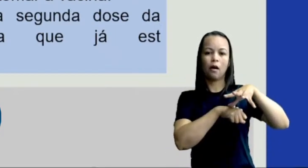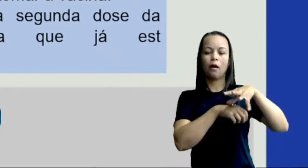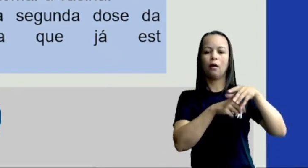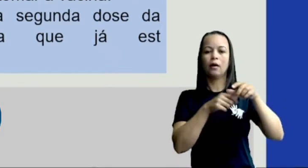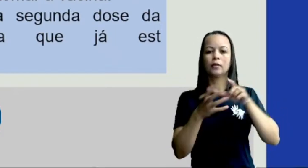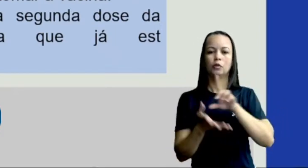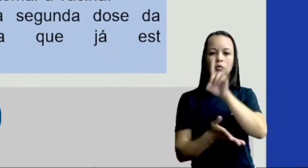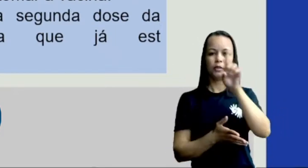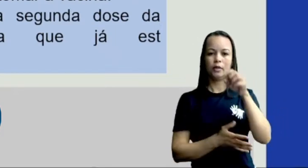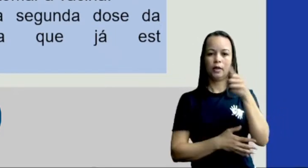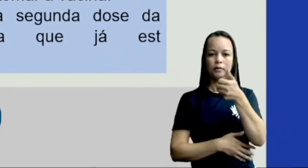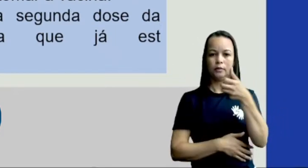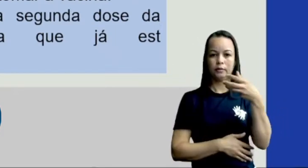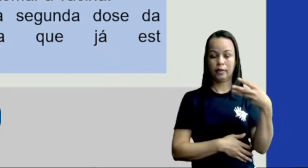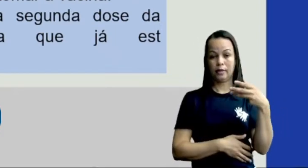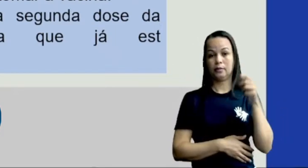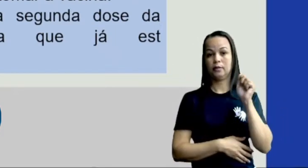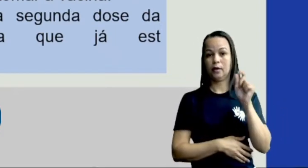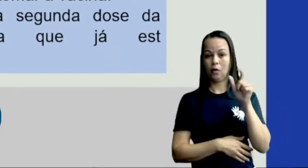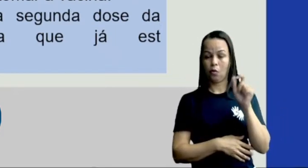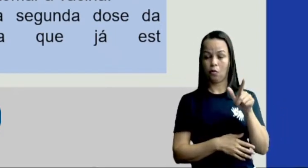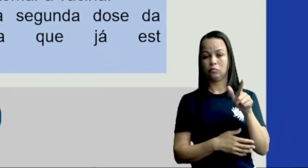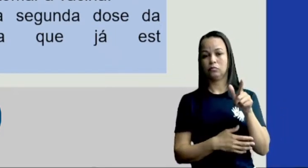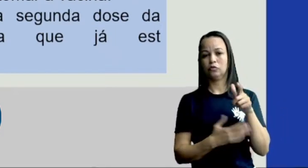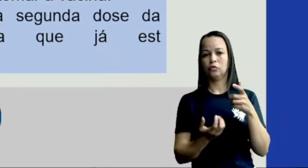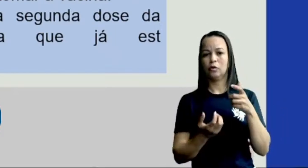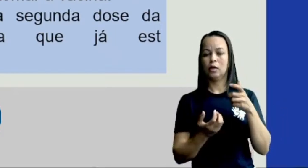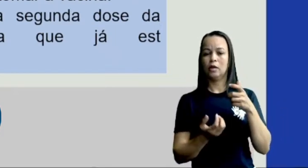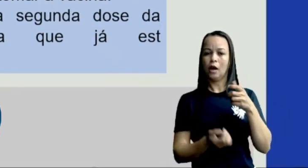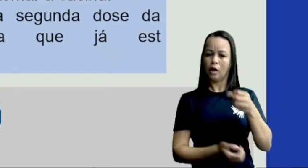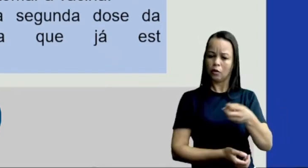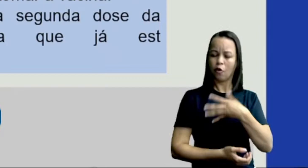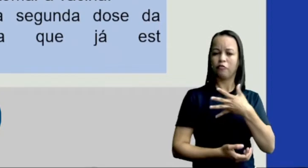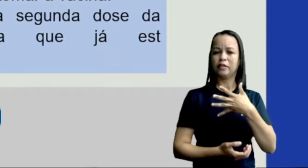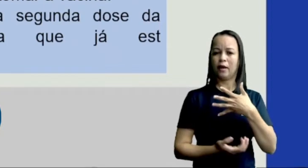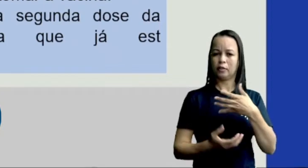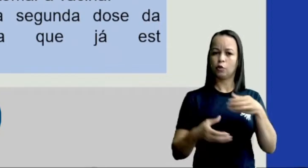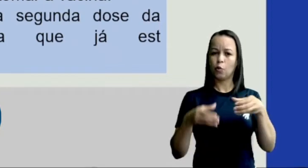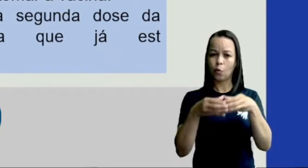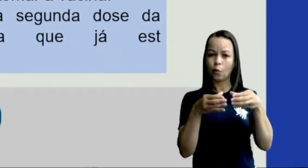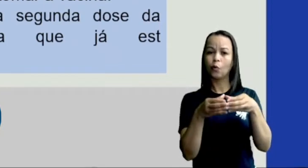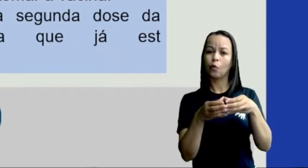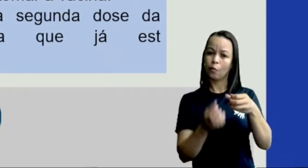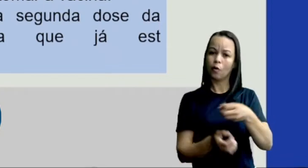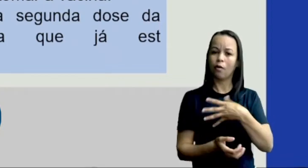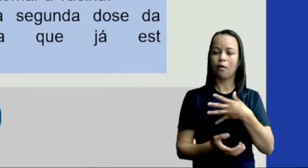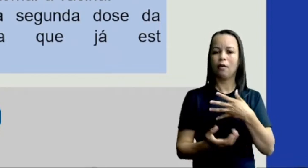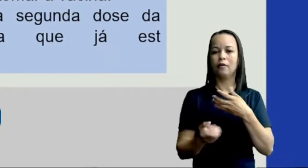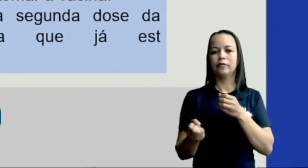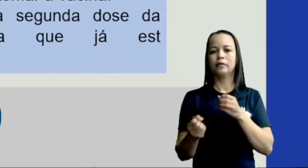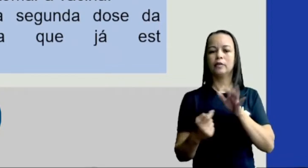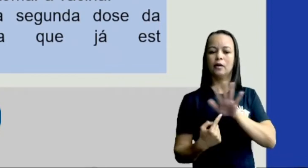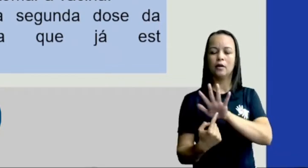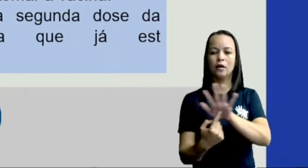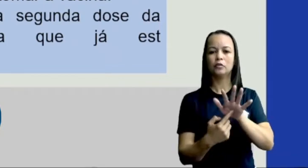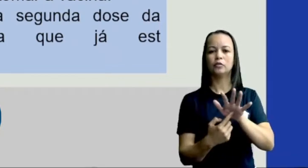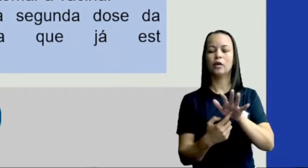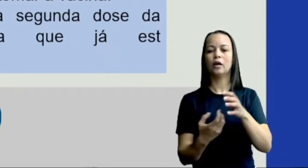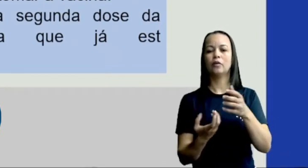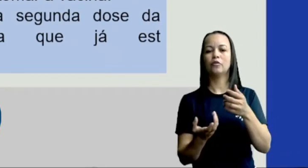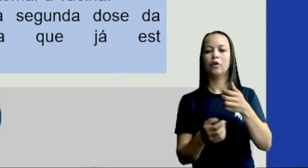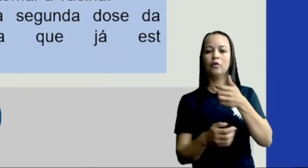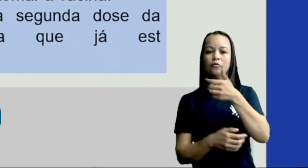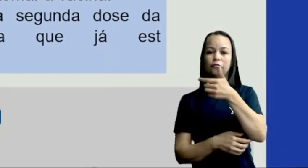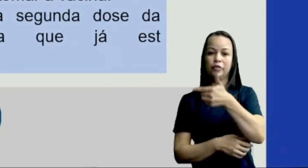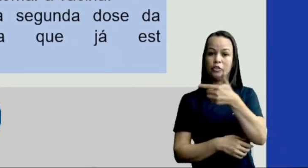13 de agosto, que traz aí, né, a novidade do Grupo Novo, que foi aberto, né, 24 anos